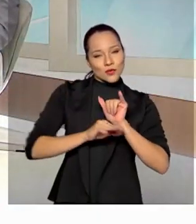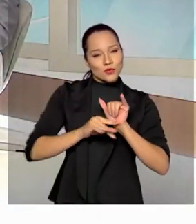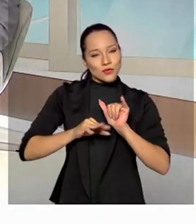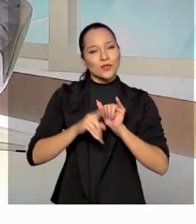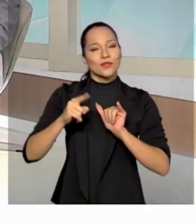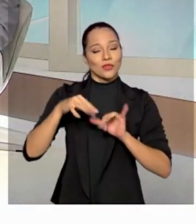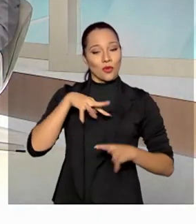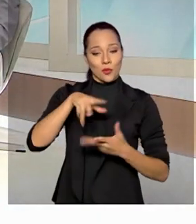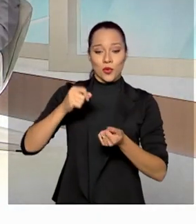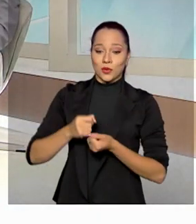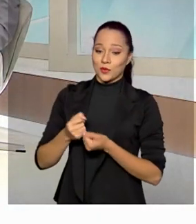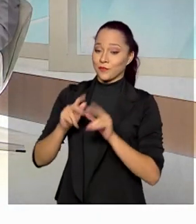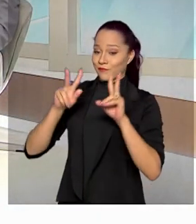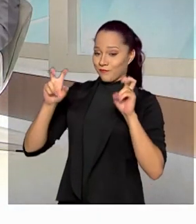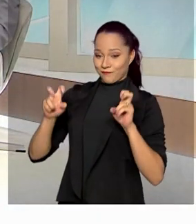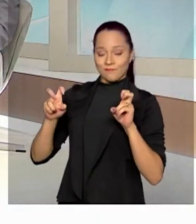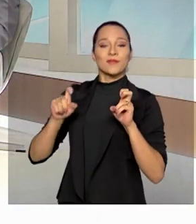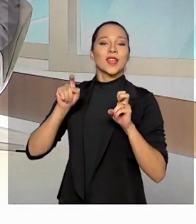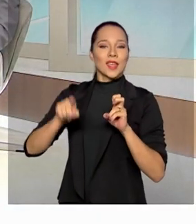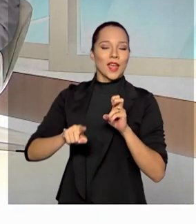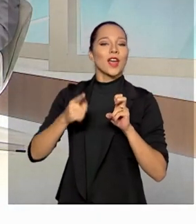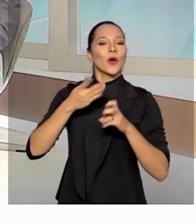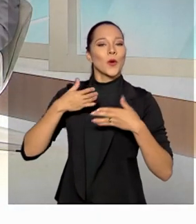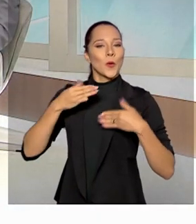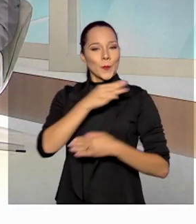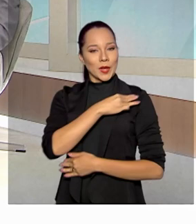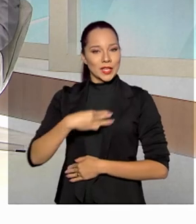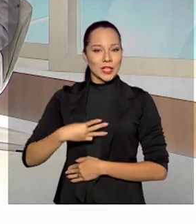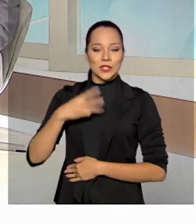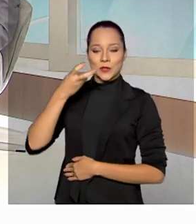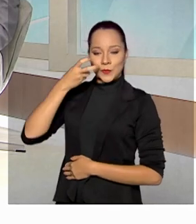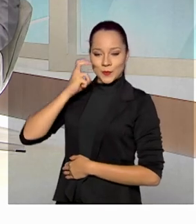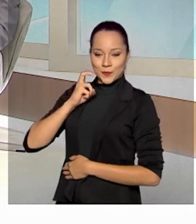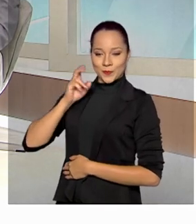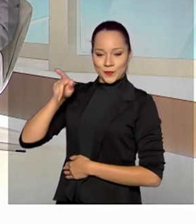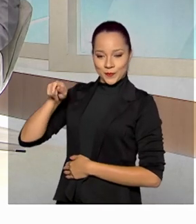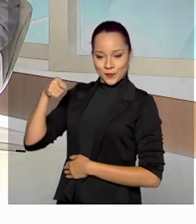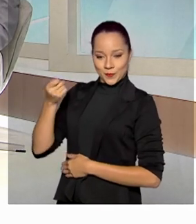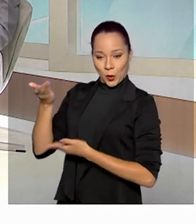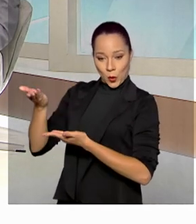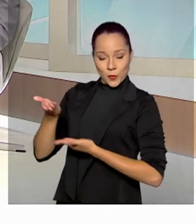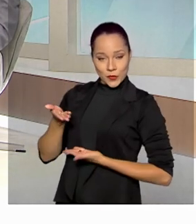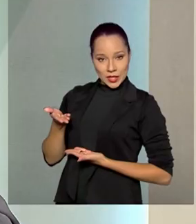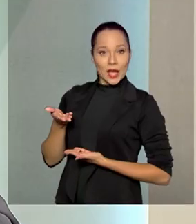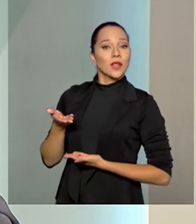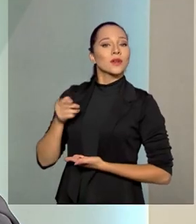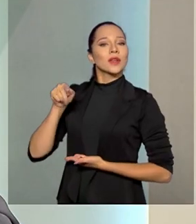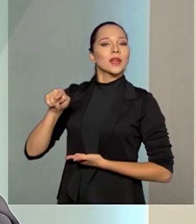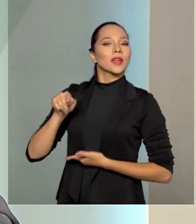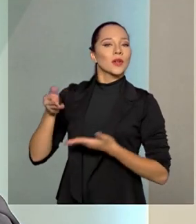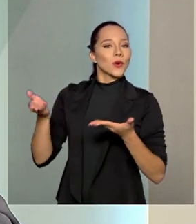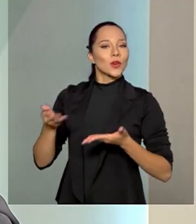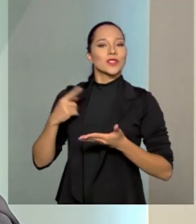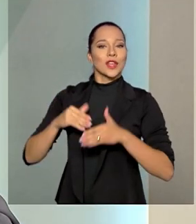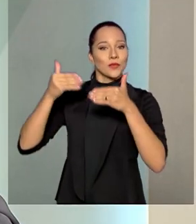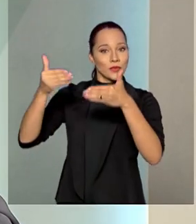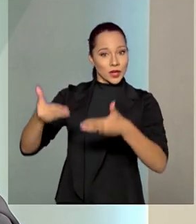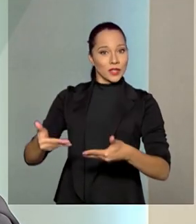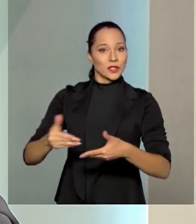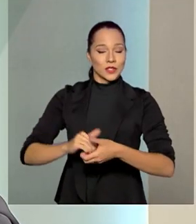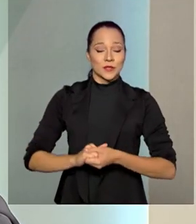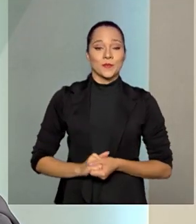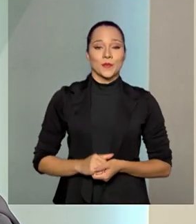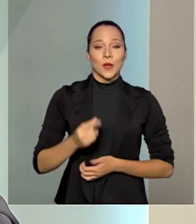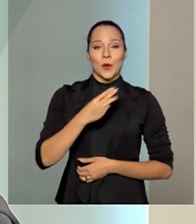assuntos é o Ministério de Minas e Energia. O convidado desta edição do Brasil em Pauta é quem está à frente da pasta,